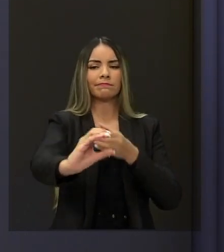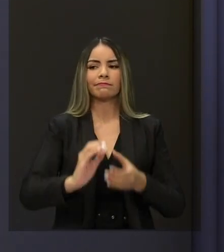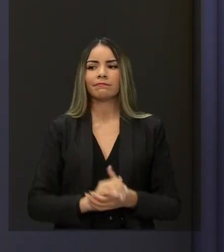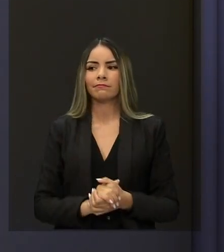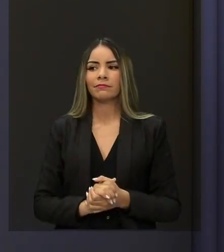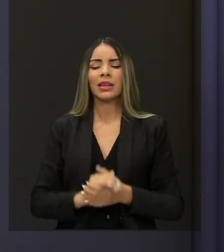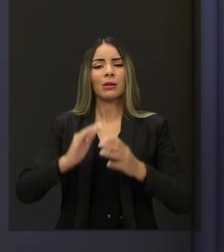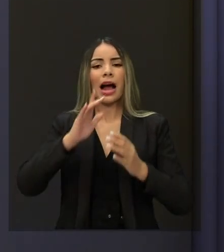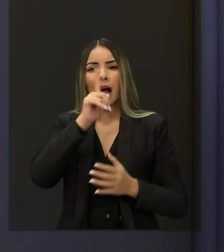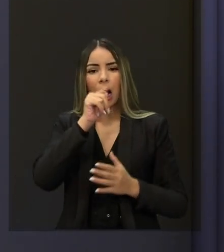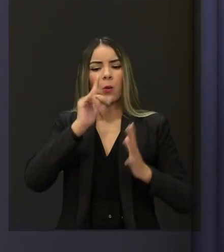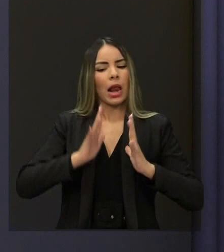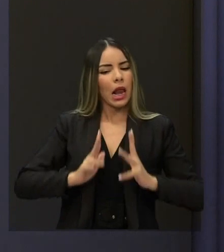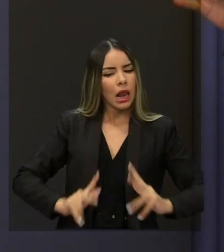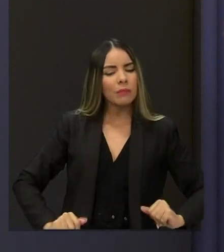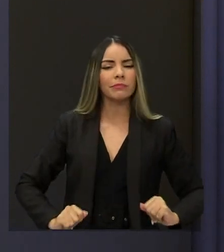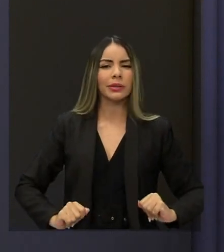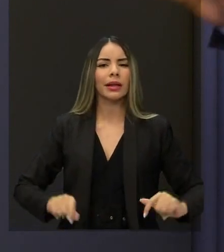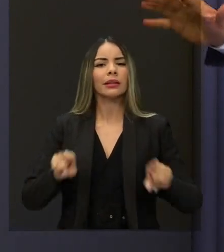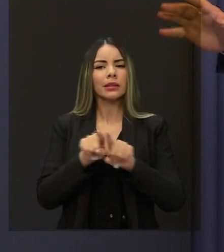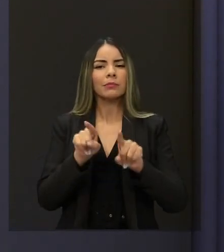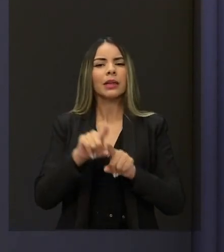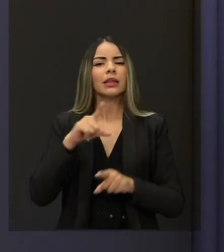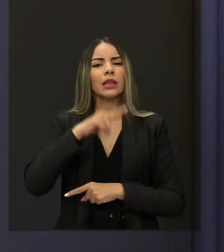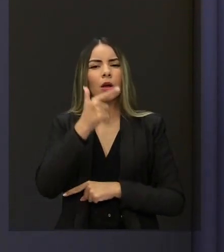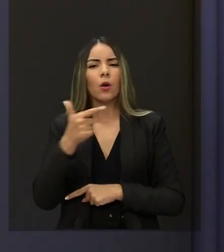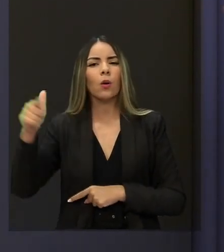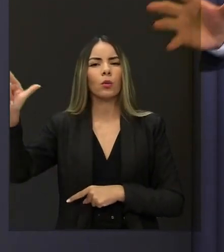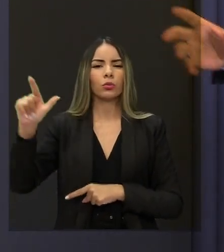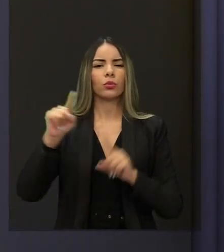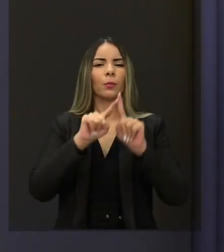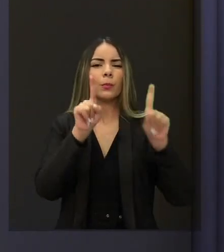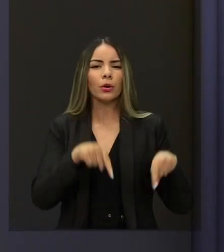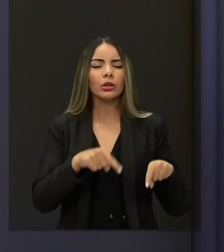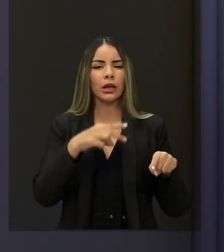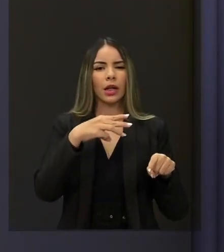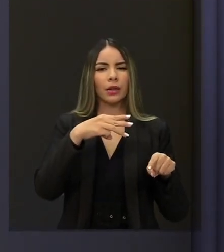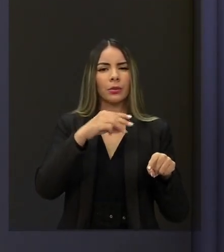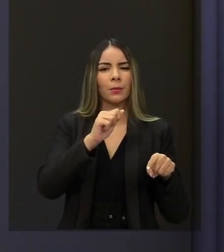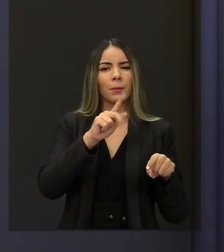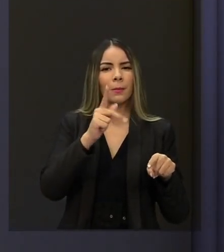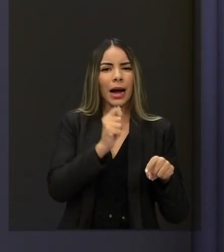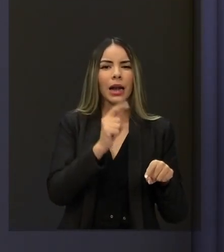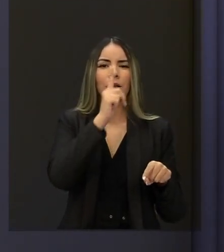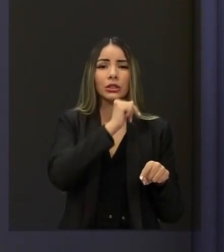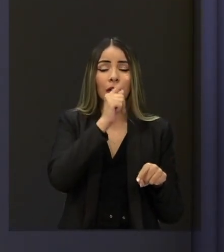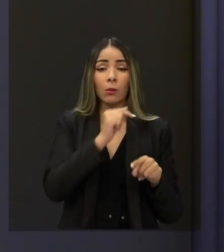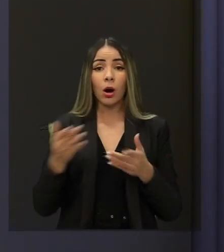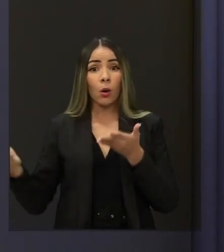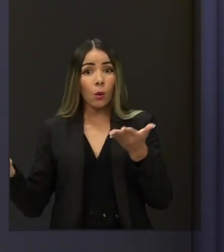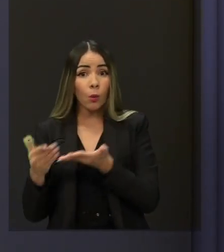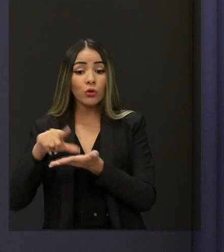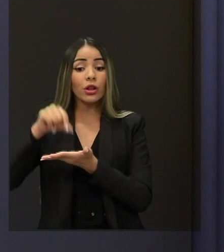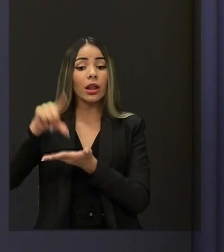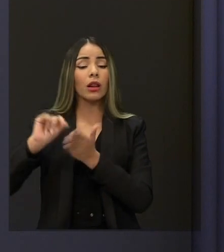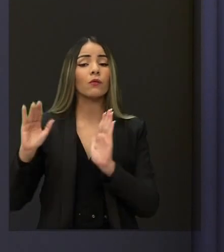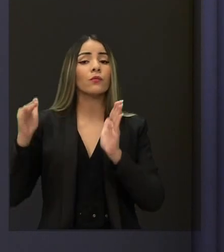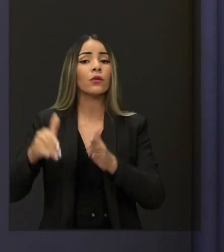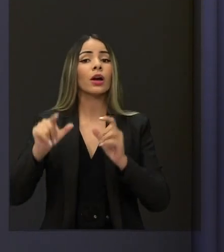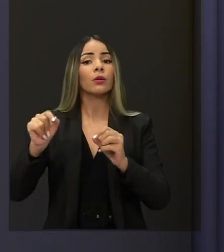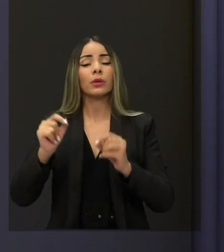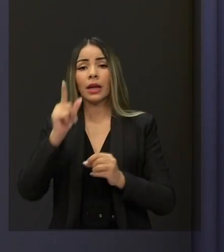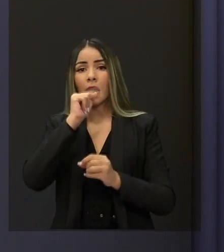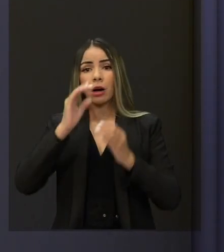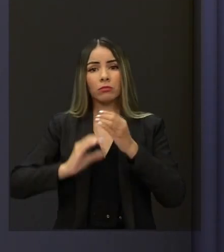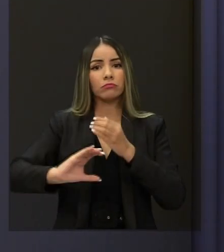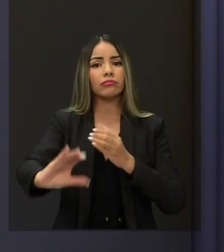água, abastecimento de água. Isso está em outro projeto, no Malha d'Água, na nossa condição de adutoras. O leilão de hoje é para garantir esgotamento